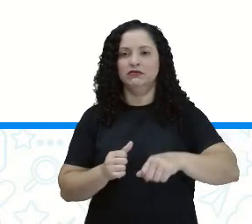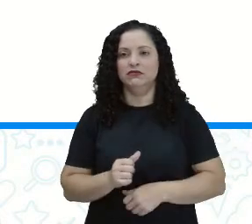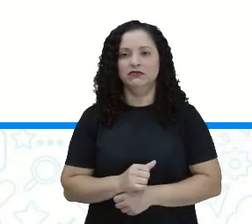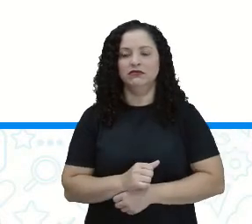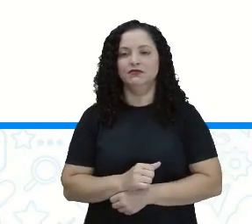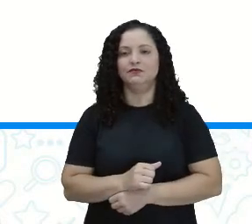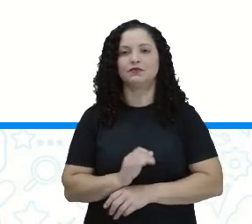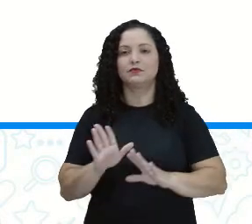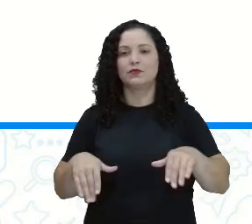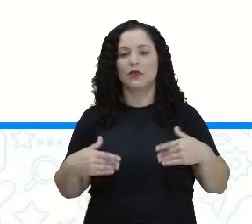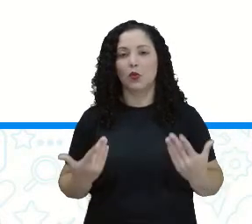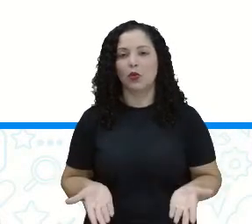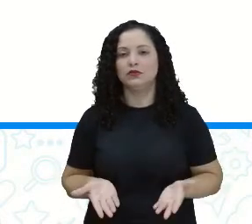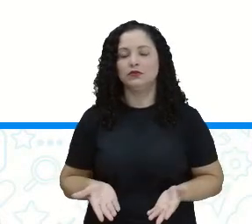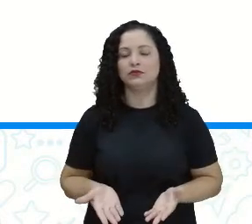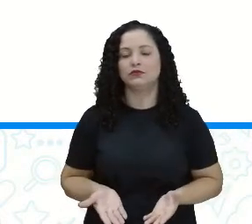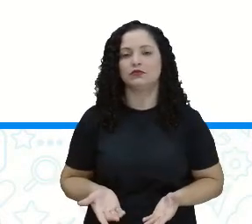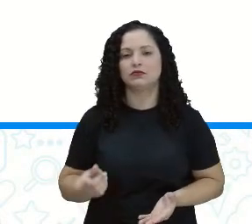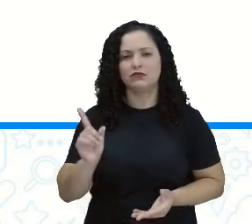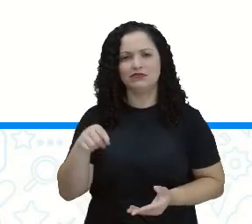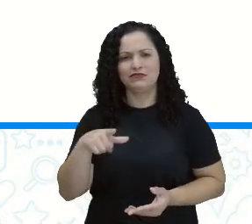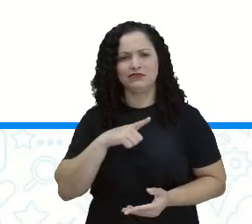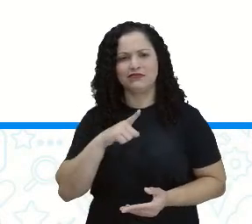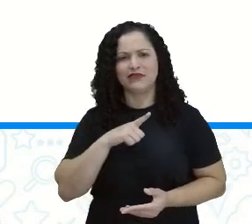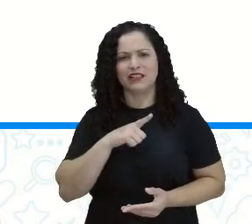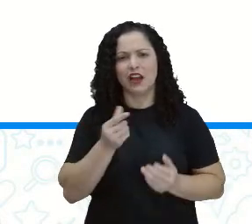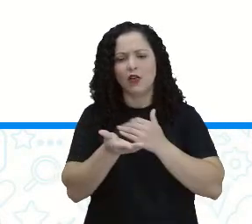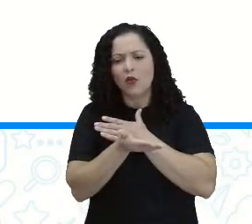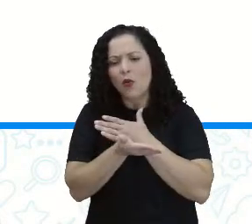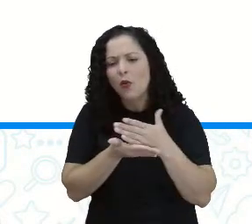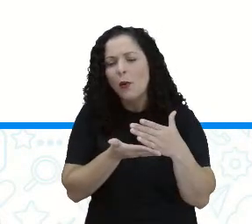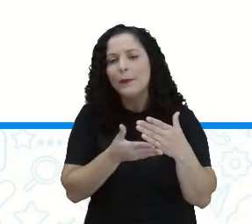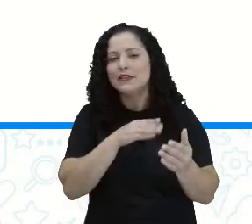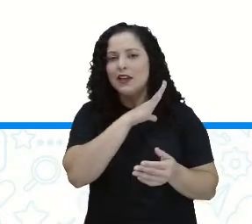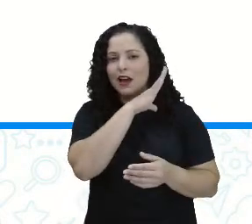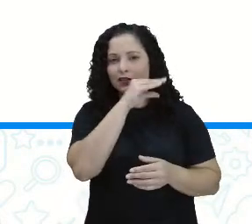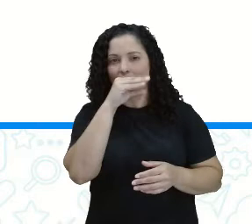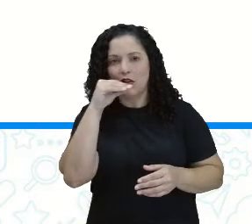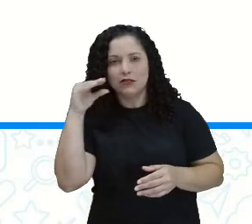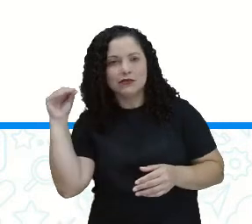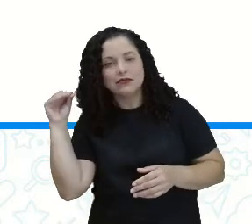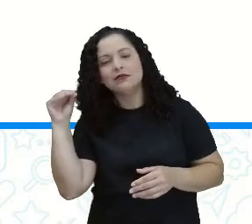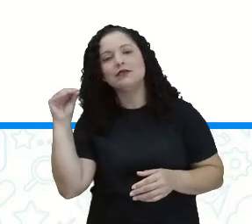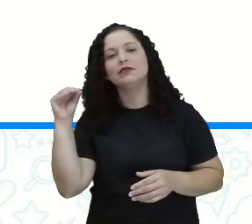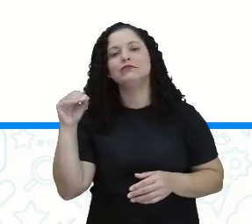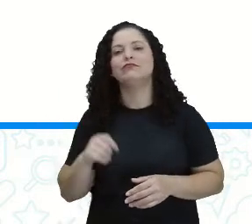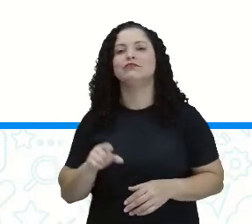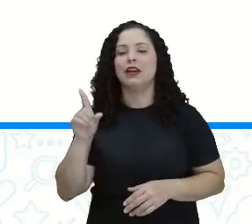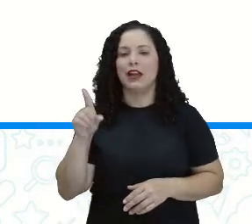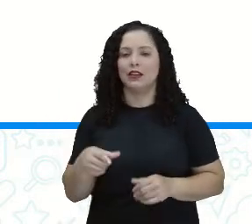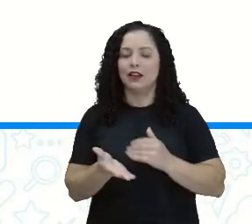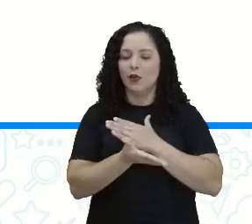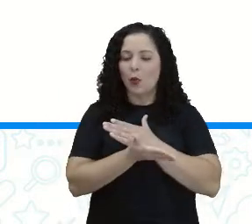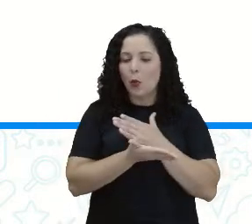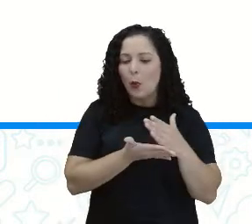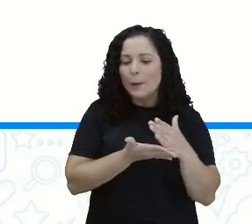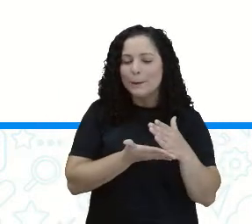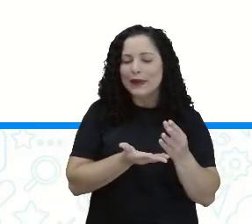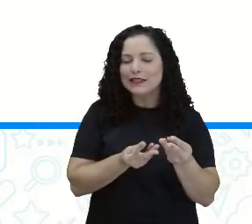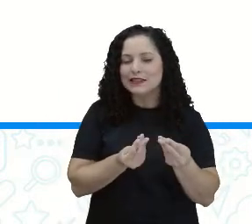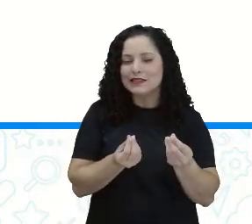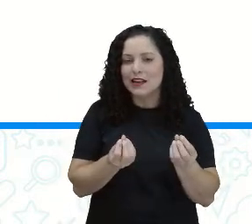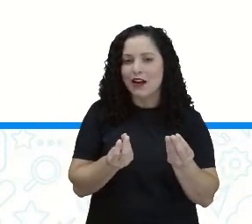da segunda infância. Início da adolescência é o início da